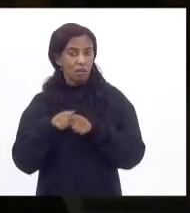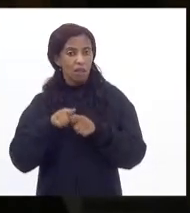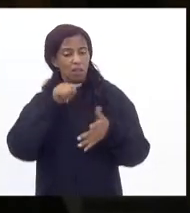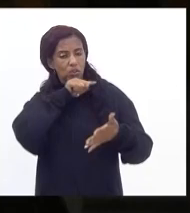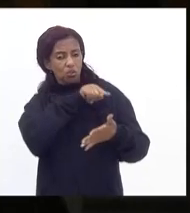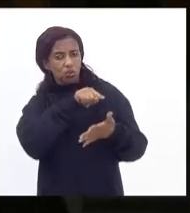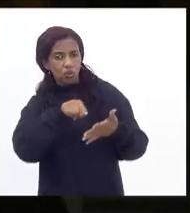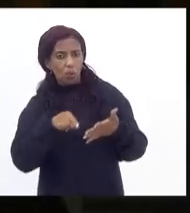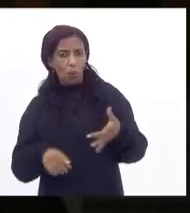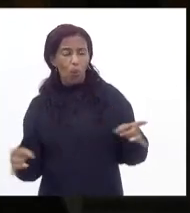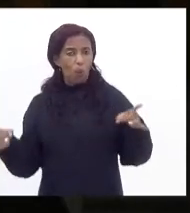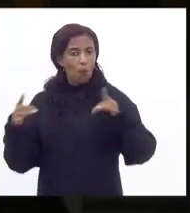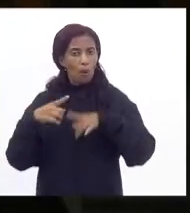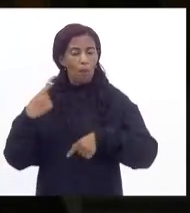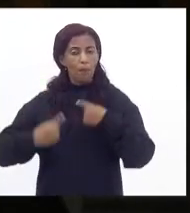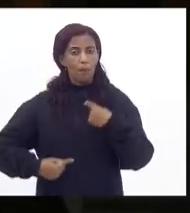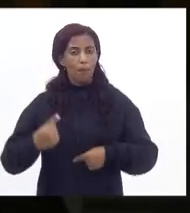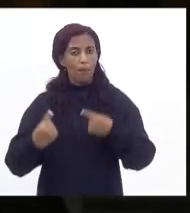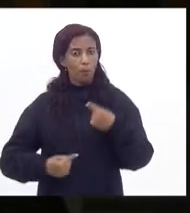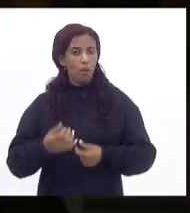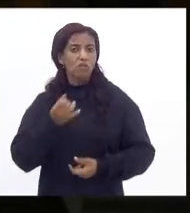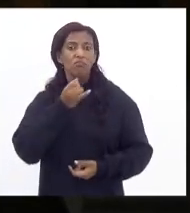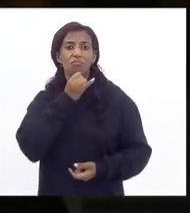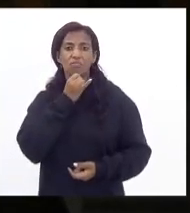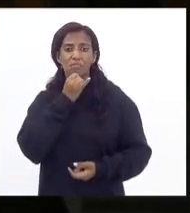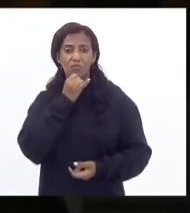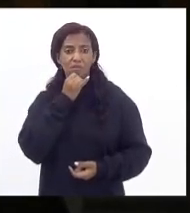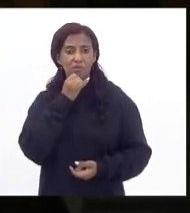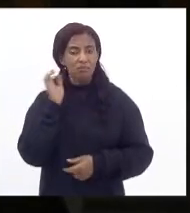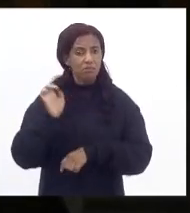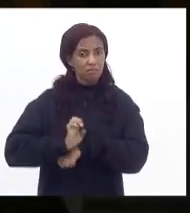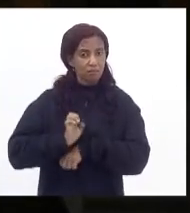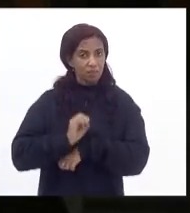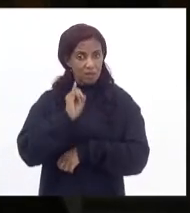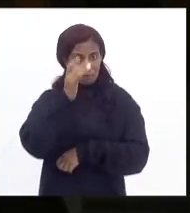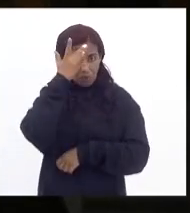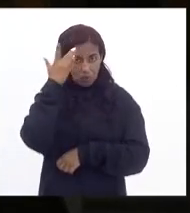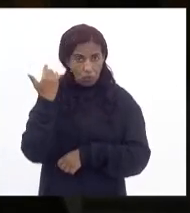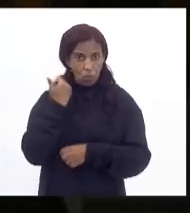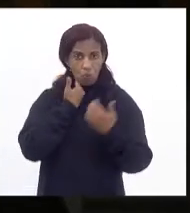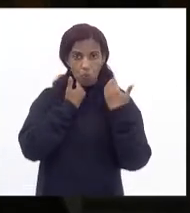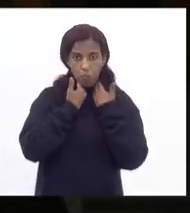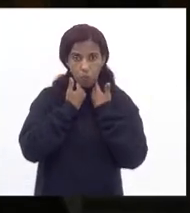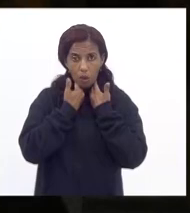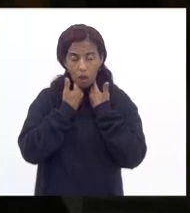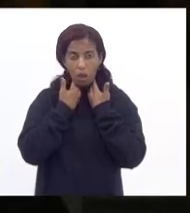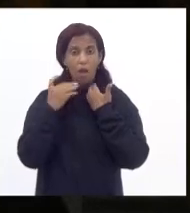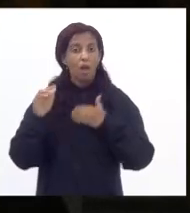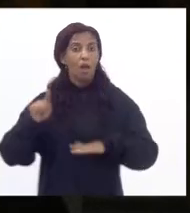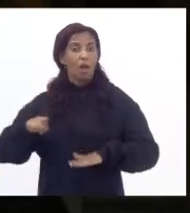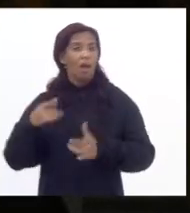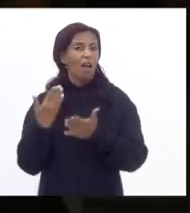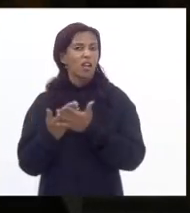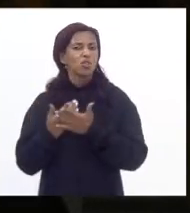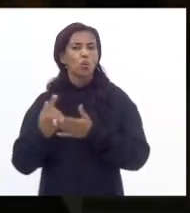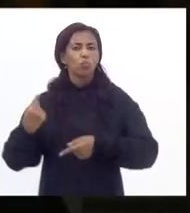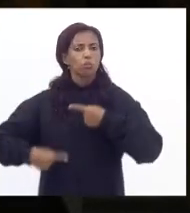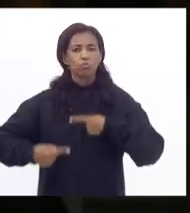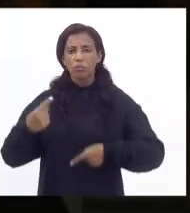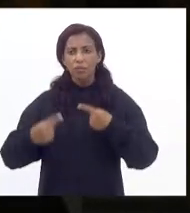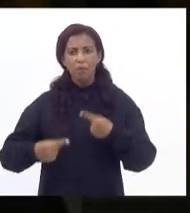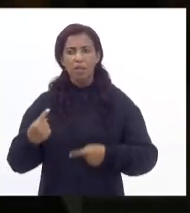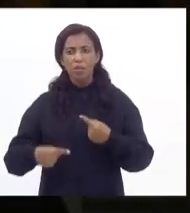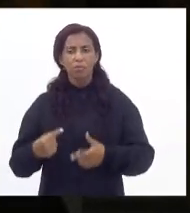a ausência completa de política de testagem na rede estadual se alguém tem sintoma a rede estadual não tem uma política de